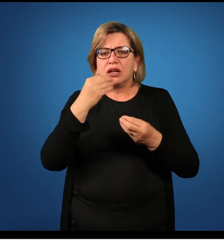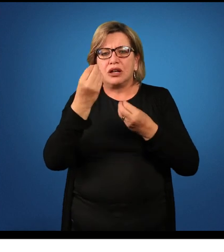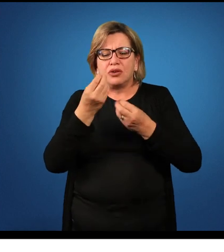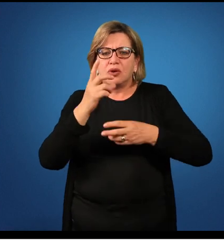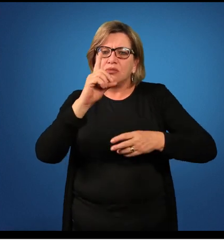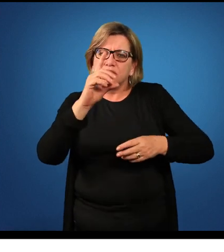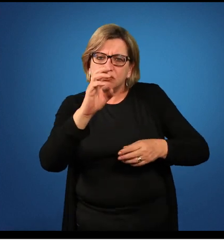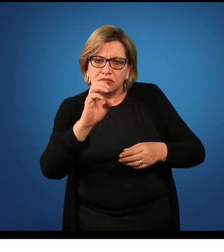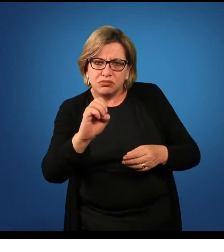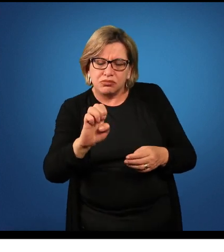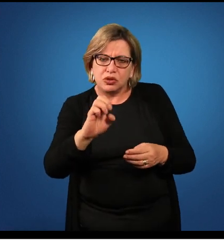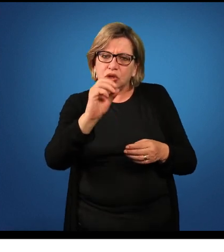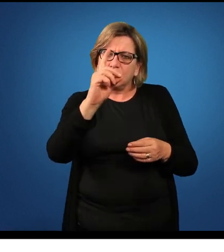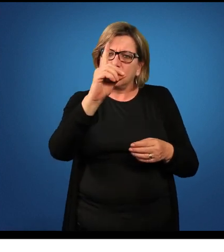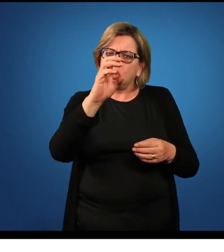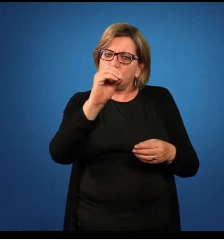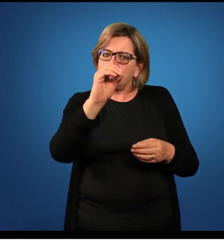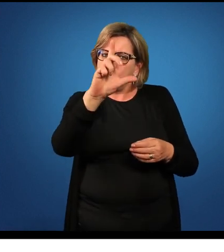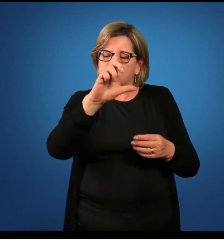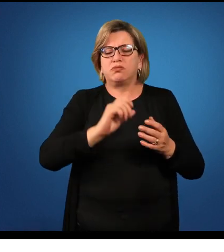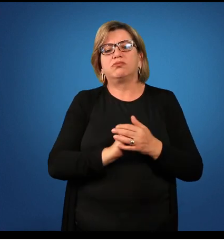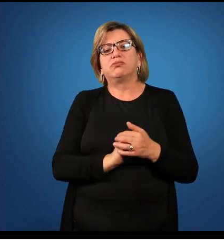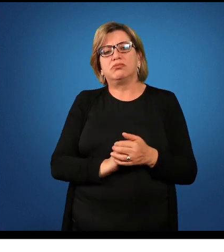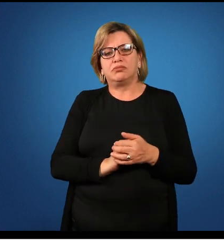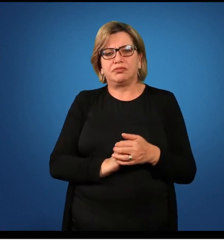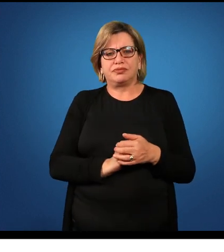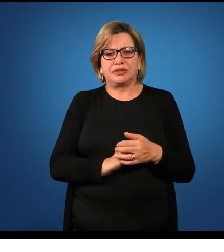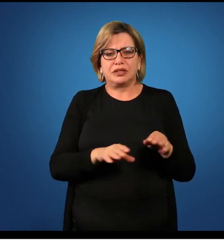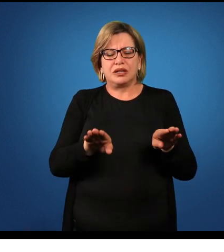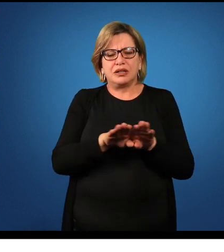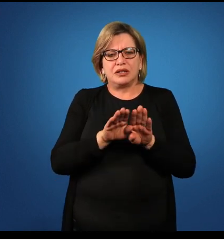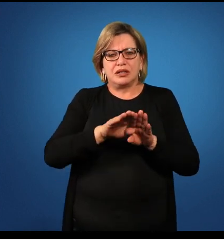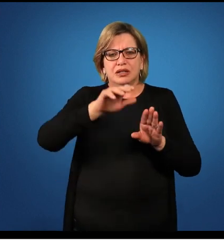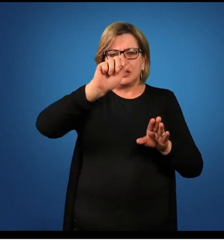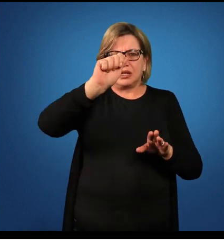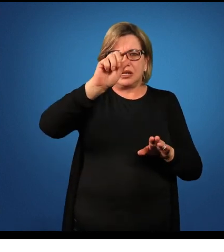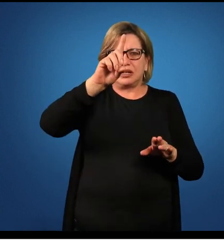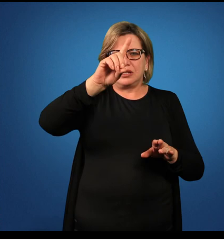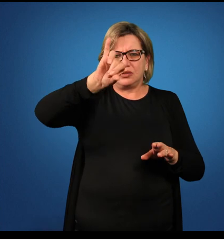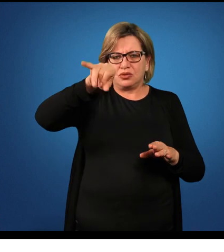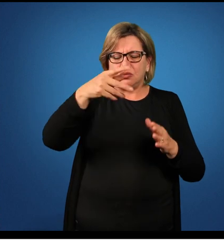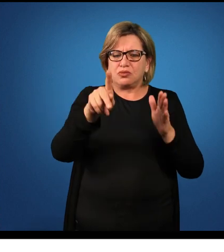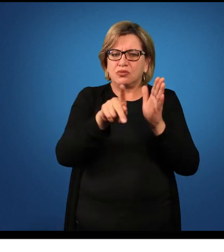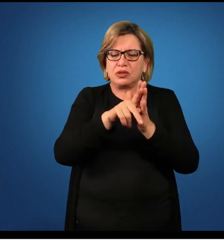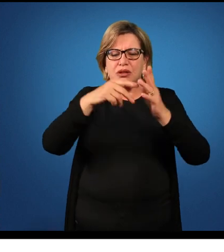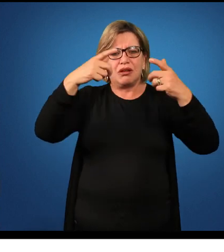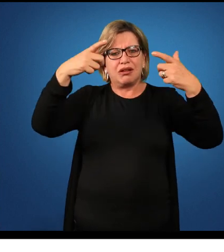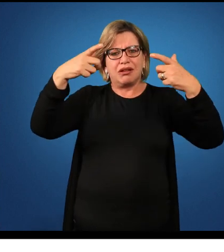domo o adjunto adverbial de lugar